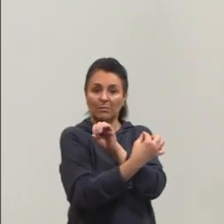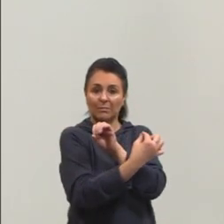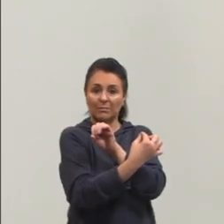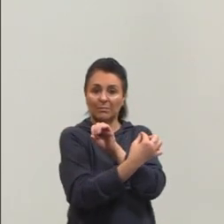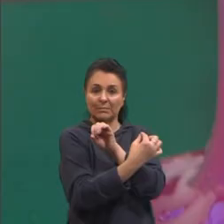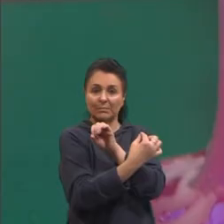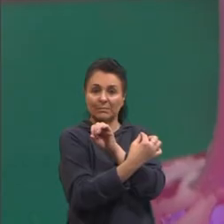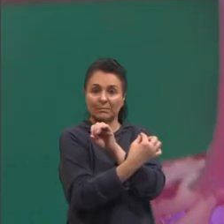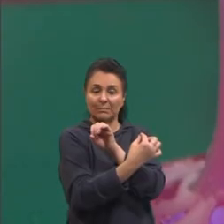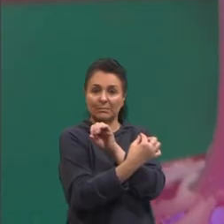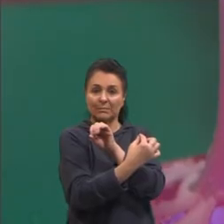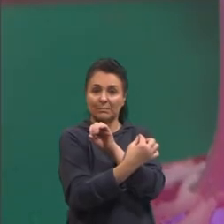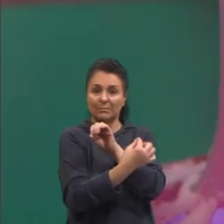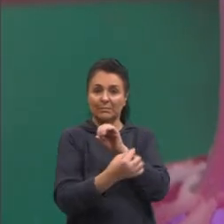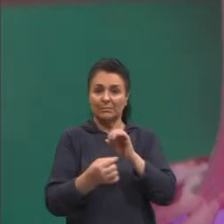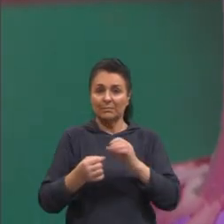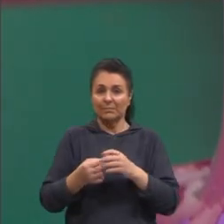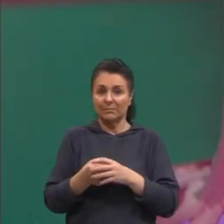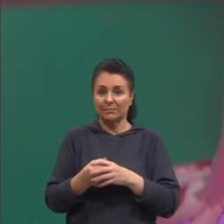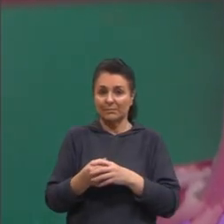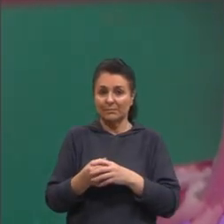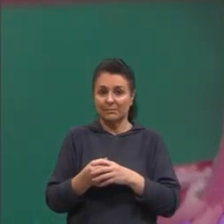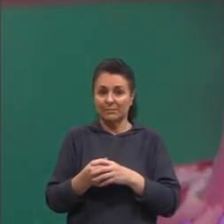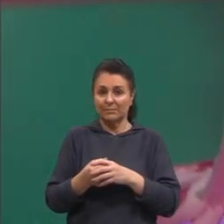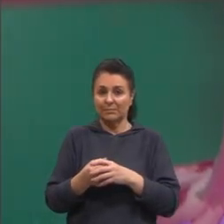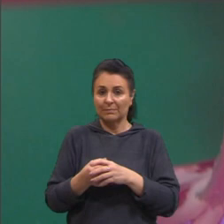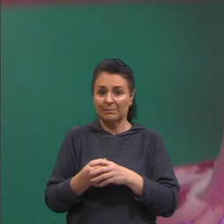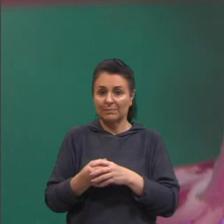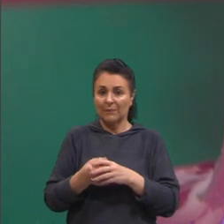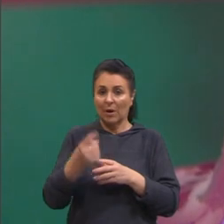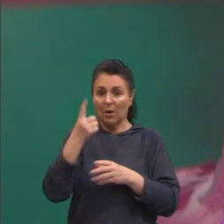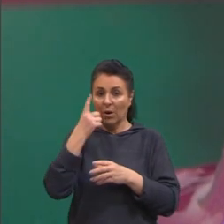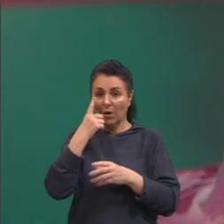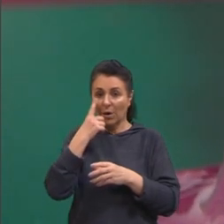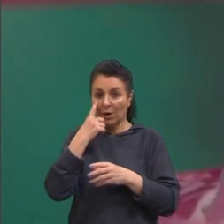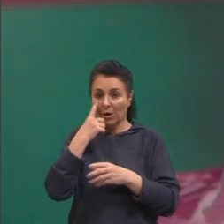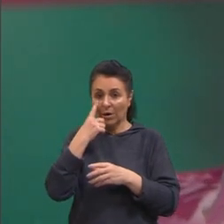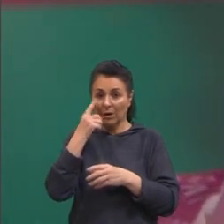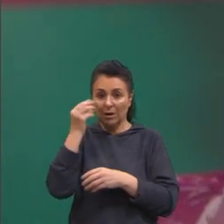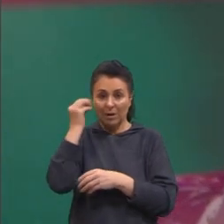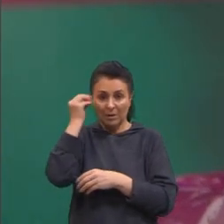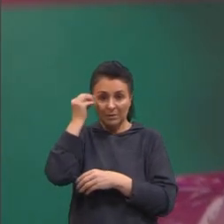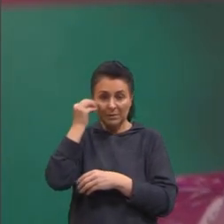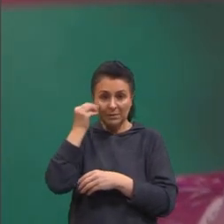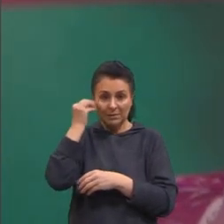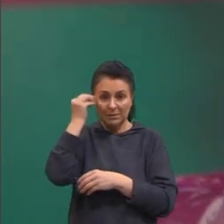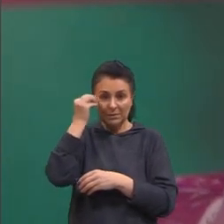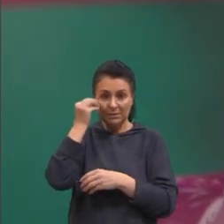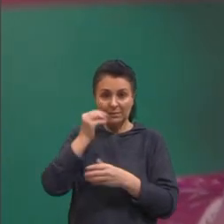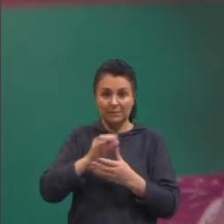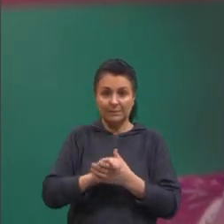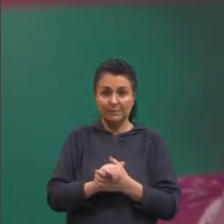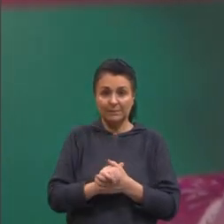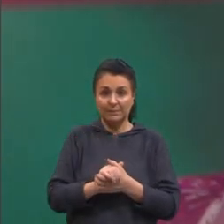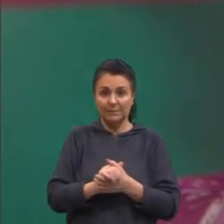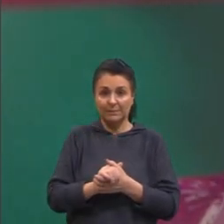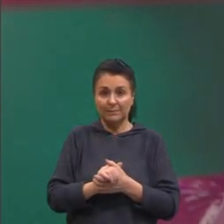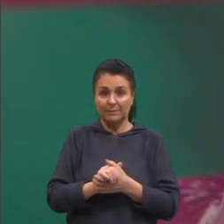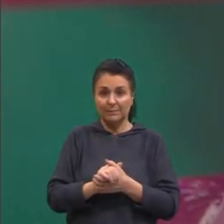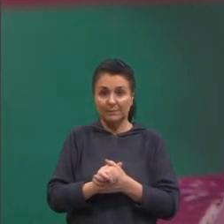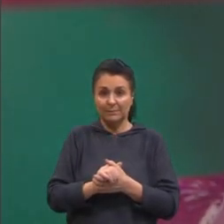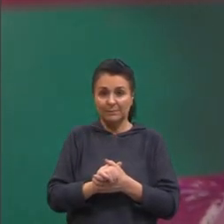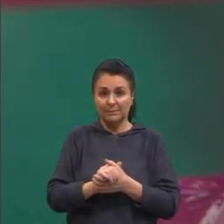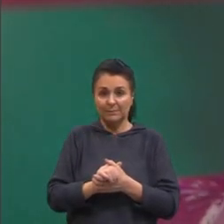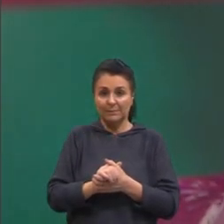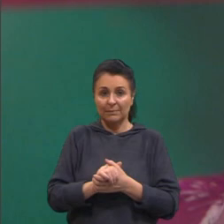vou colocar aqui na entrada, isso, e aí vai auxiliar, ó, vou largar aqui, vai